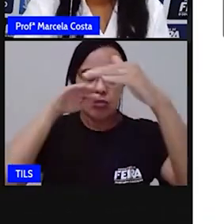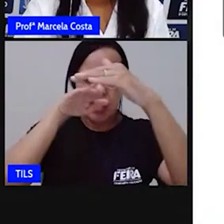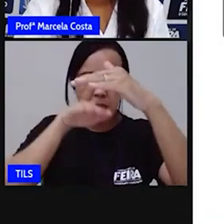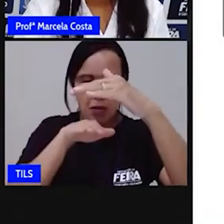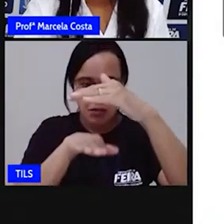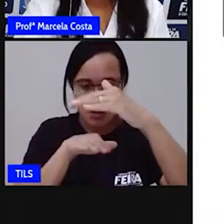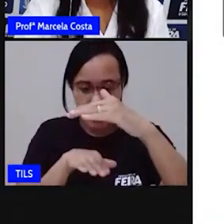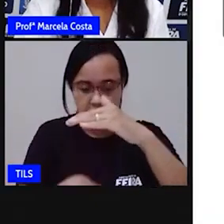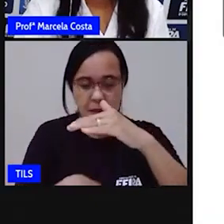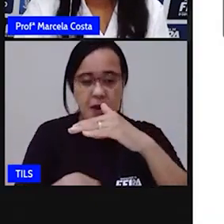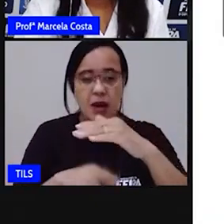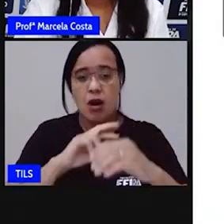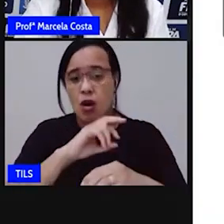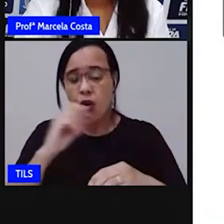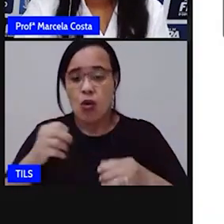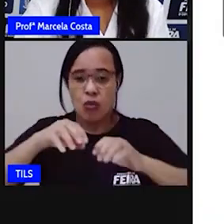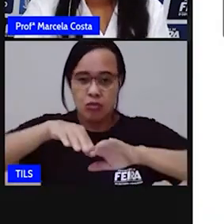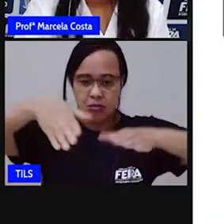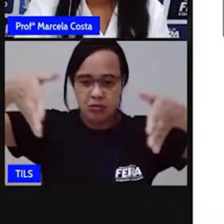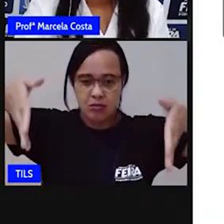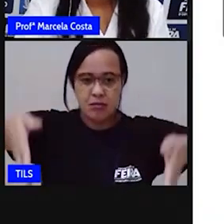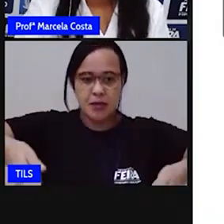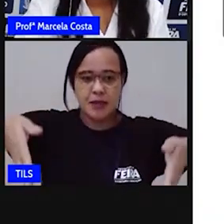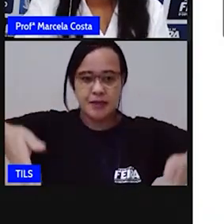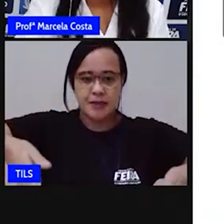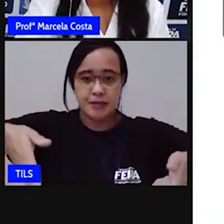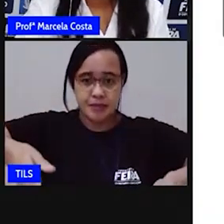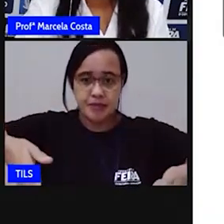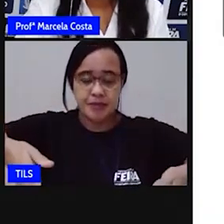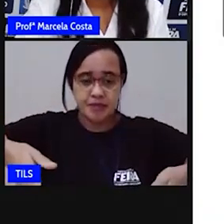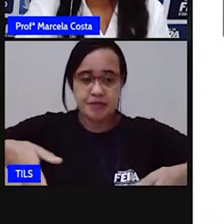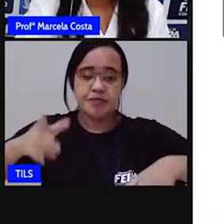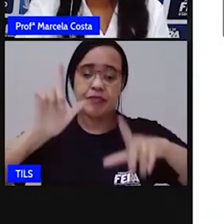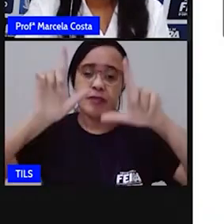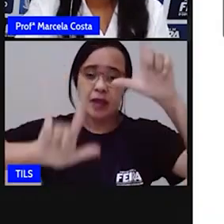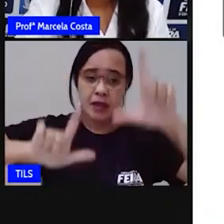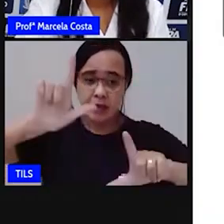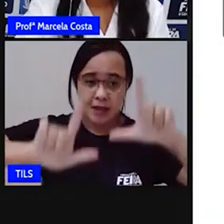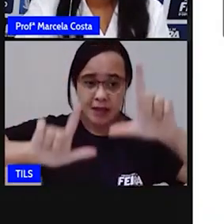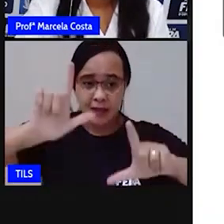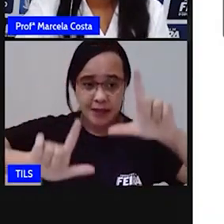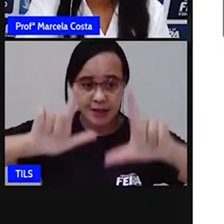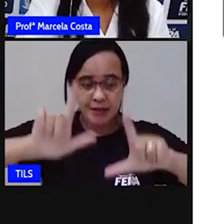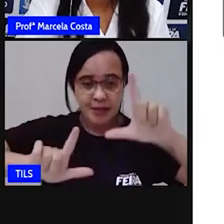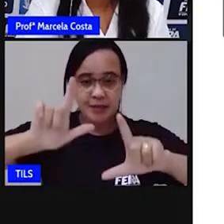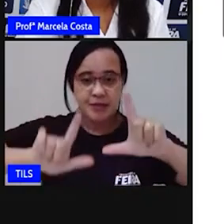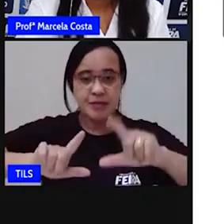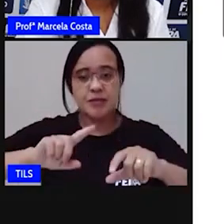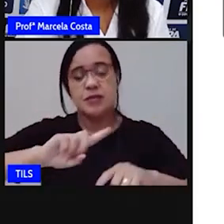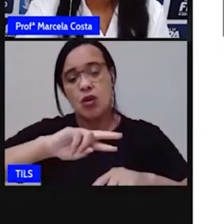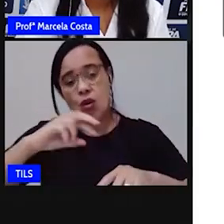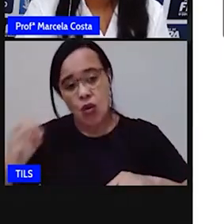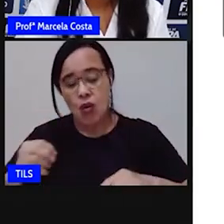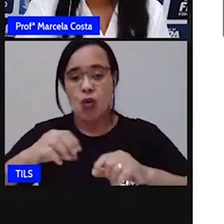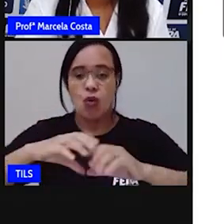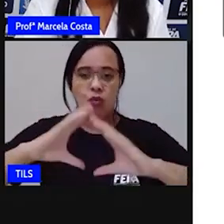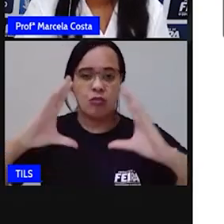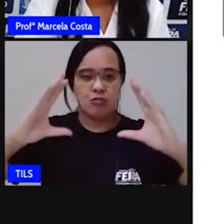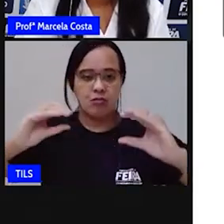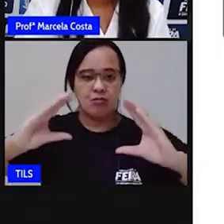Tem uma mesa? Tem uma televisão? Tem Um sofá?